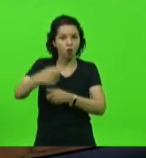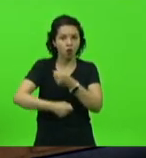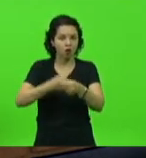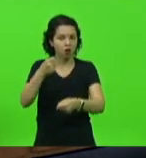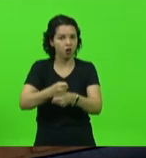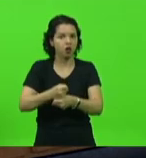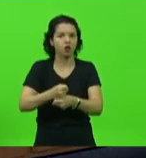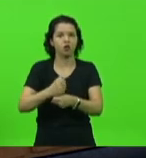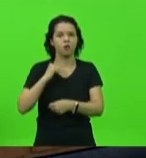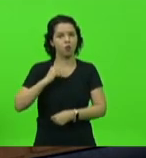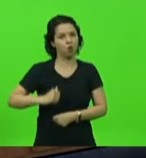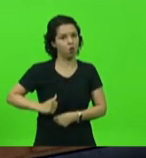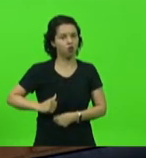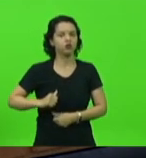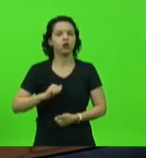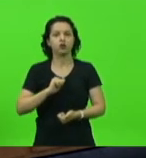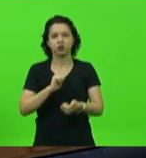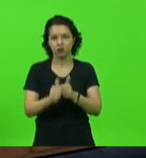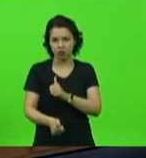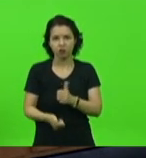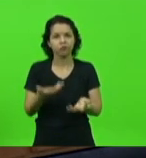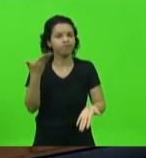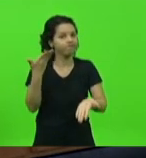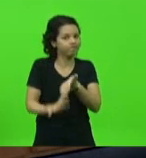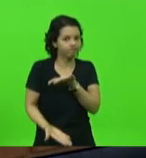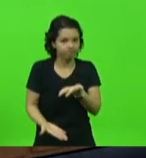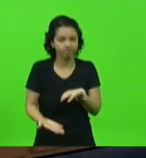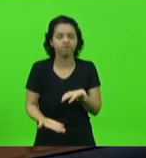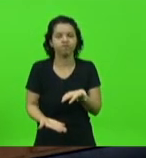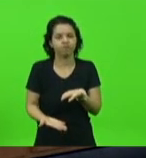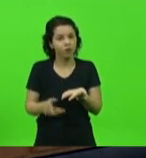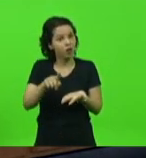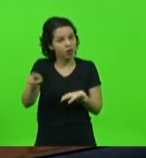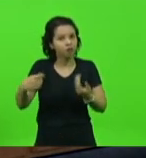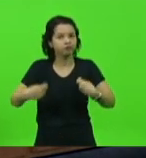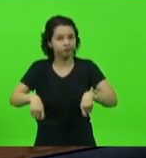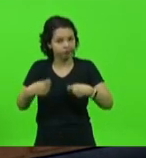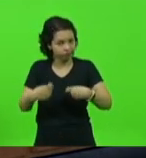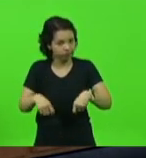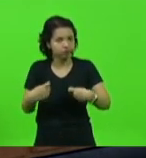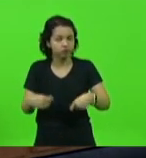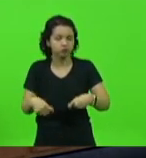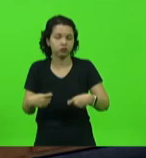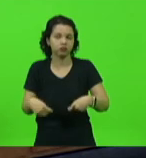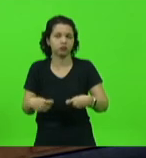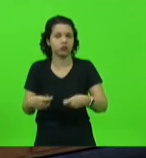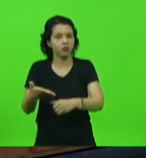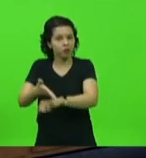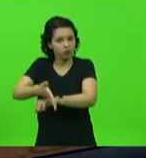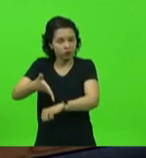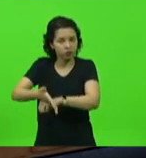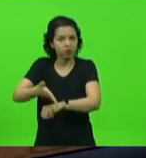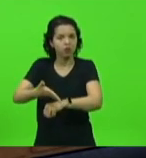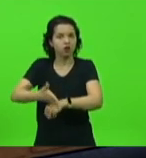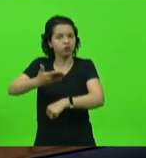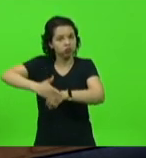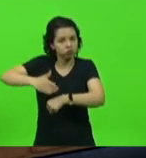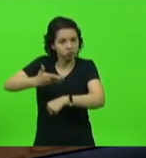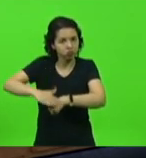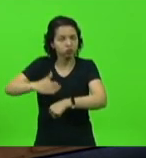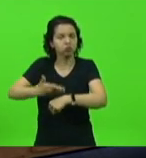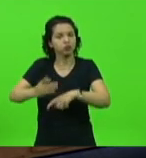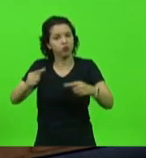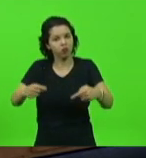Atleta Nacional. Infelizmente, eles necessitam disso para poder treinar, competir e participar, continuar